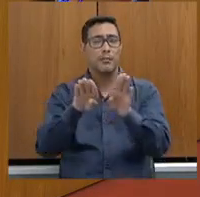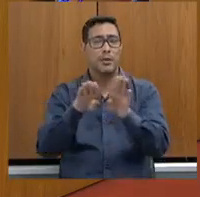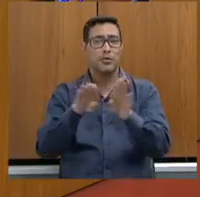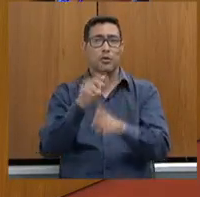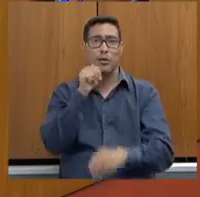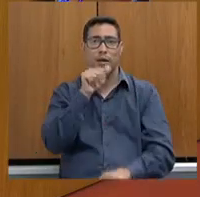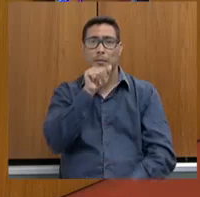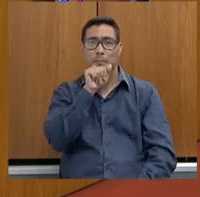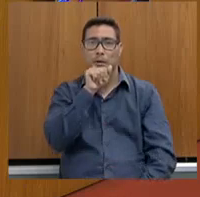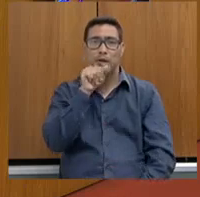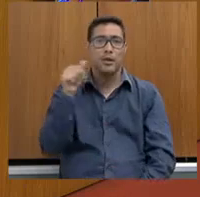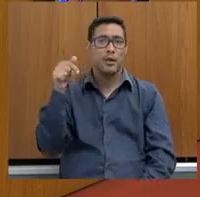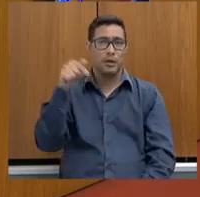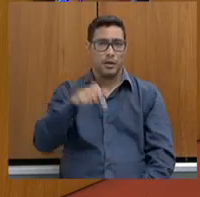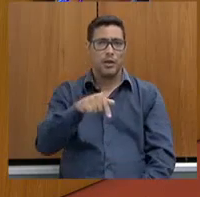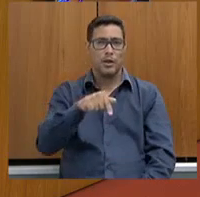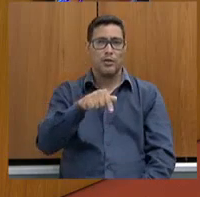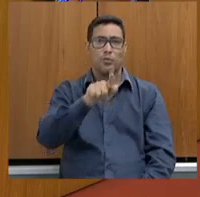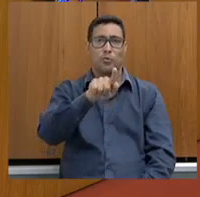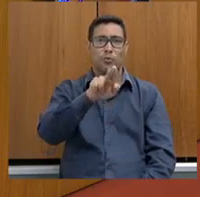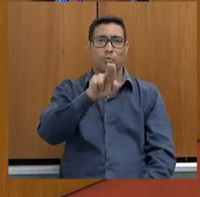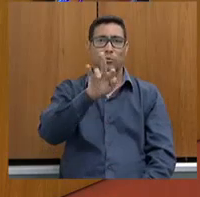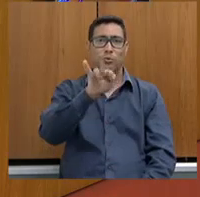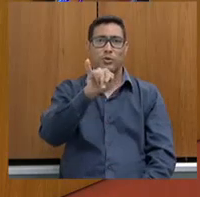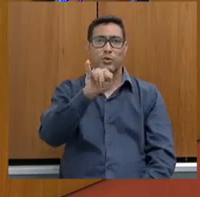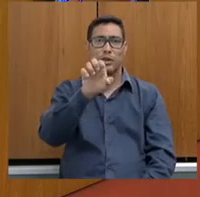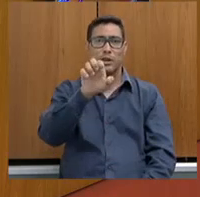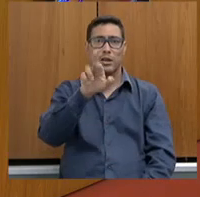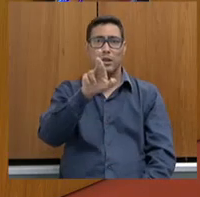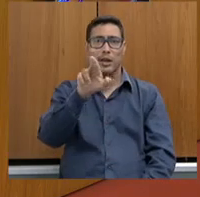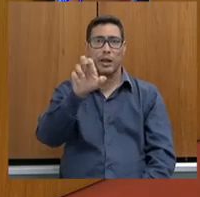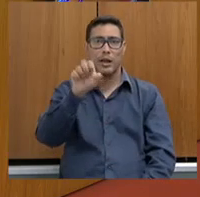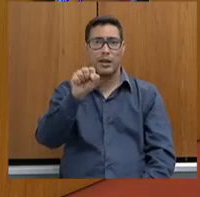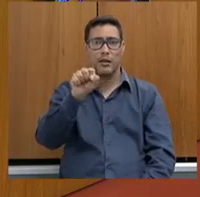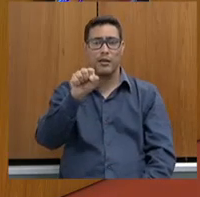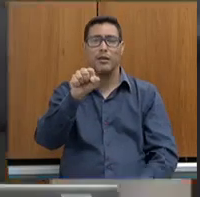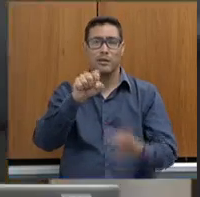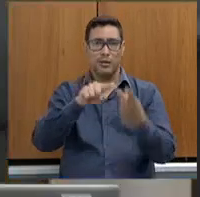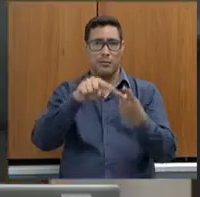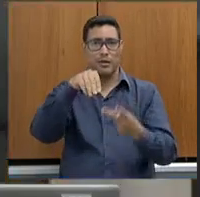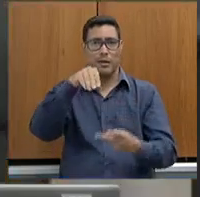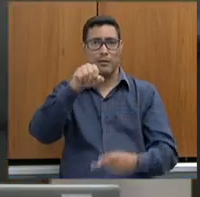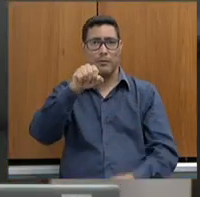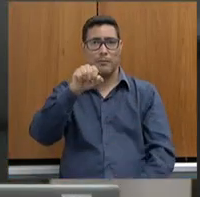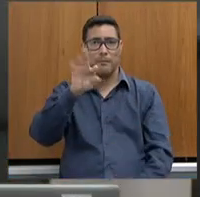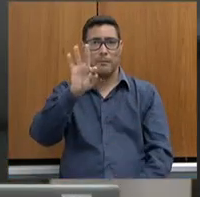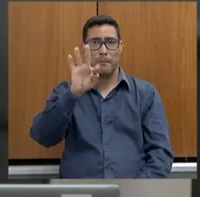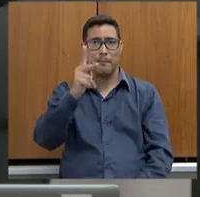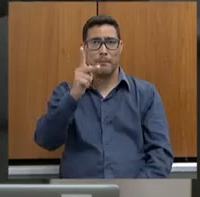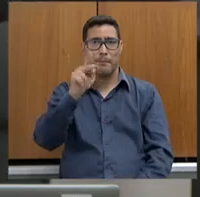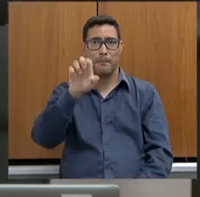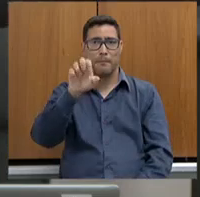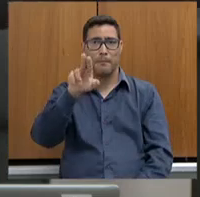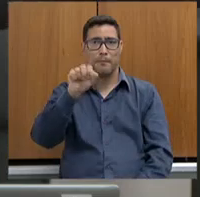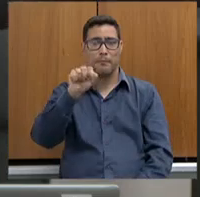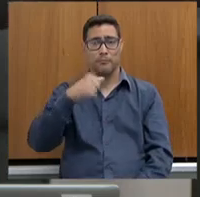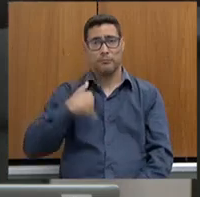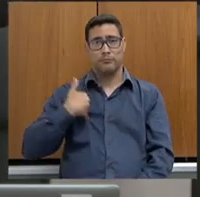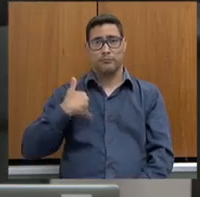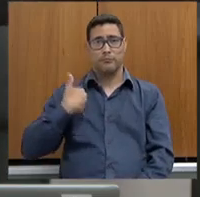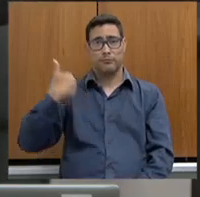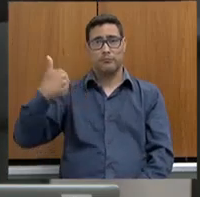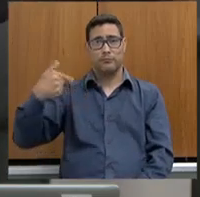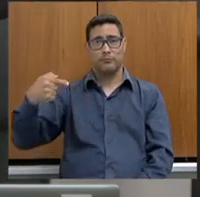aqui do Gutiérrez, deputado João Leite. Se eu não estou equivocado, Matheus, de 17 anos,